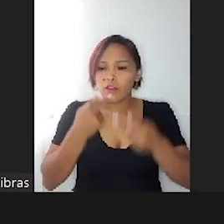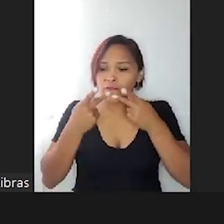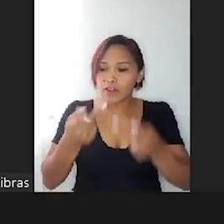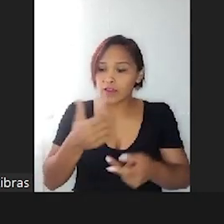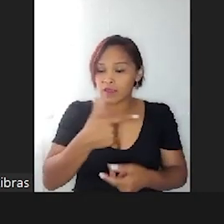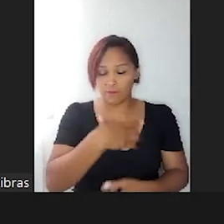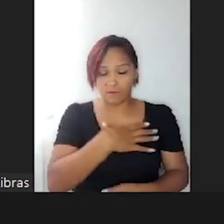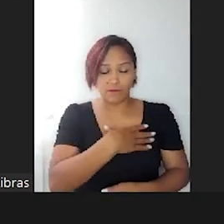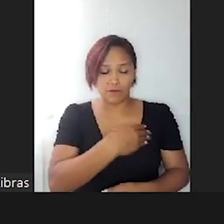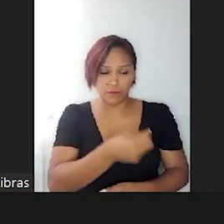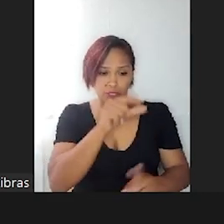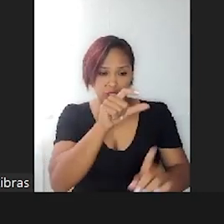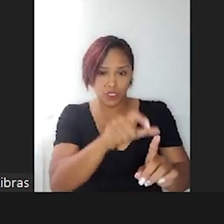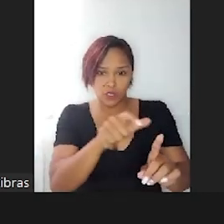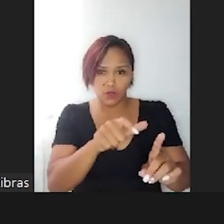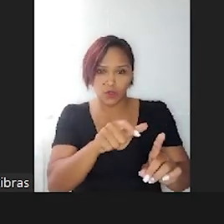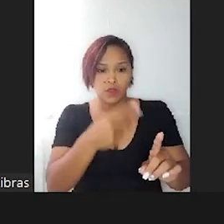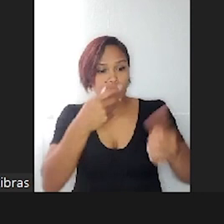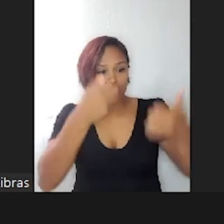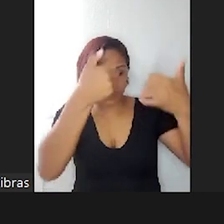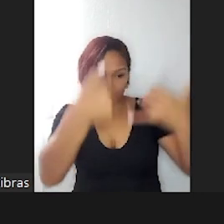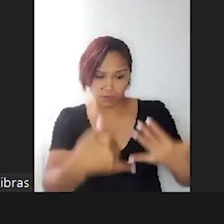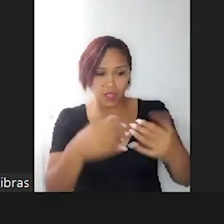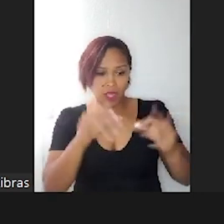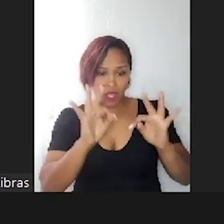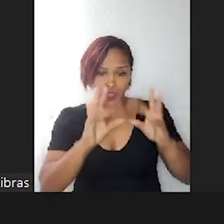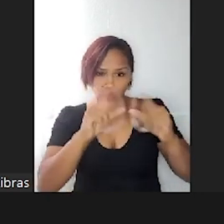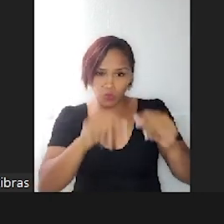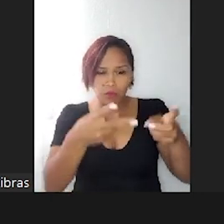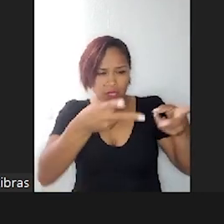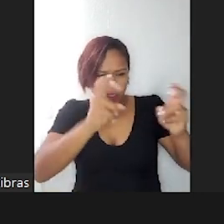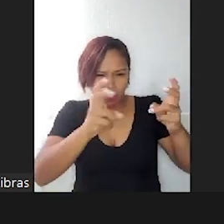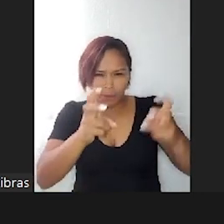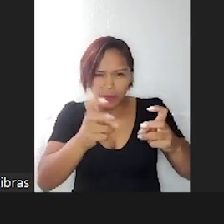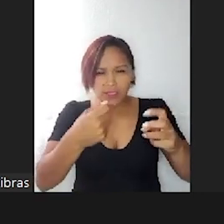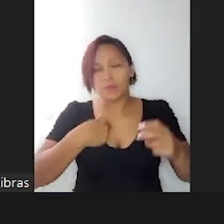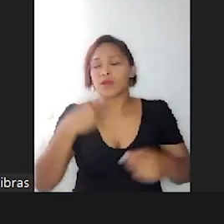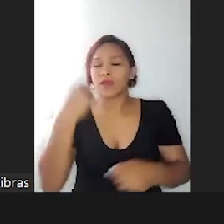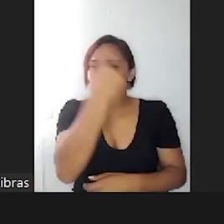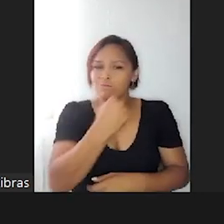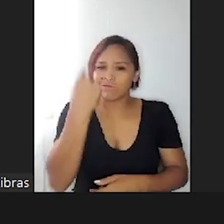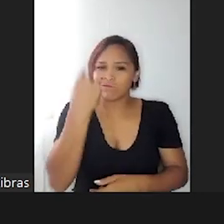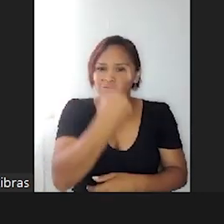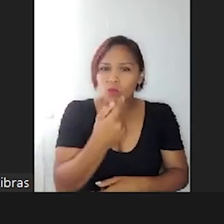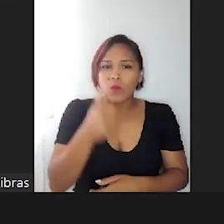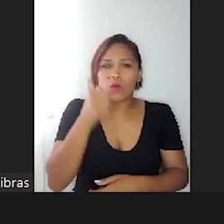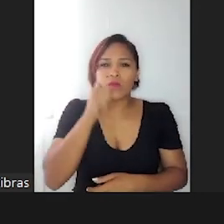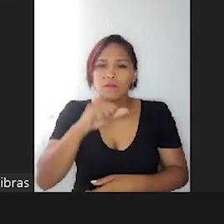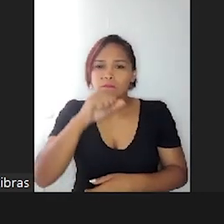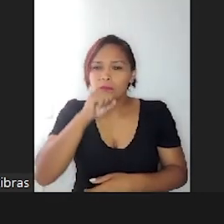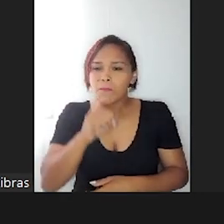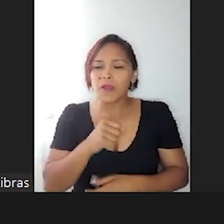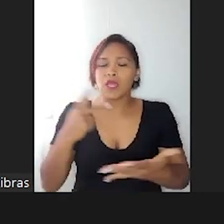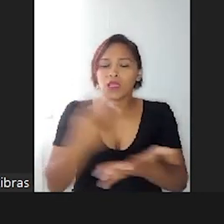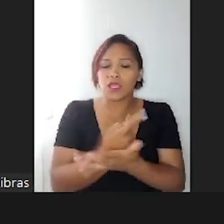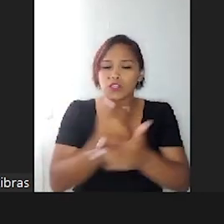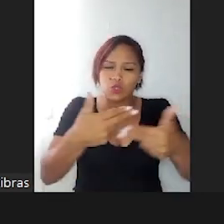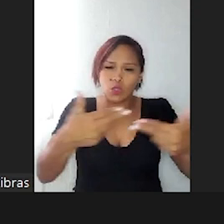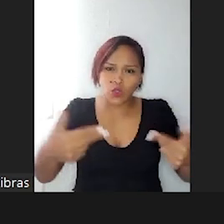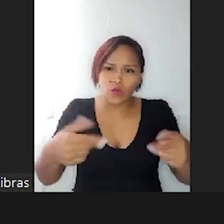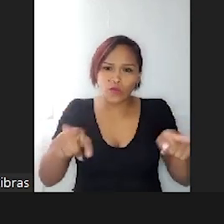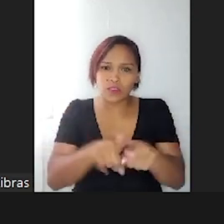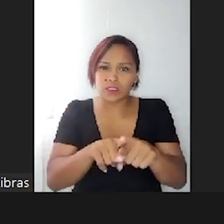eu vou contar o que está acontecendo, porque você está percebendo aquilo da mamãe, você está percebendo das minhas ações. A mamãe, é uma coisa